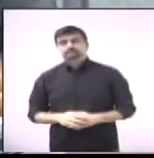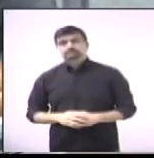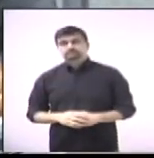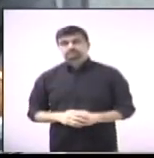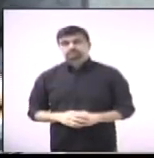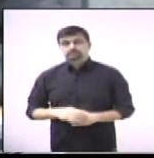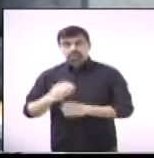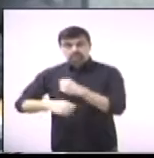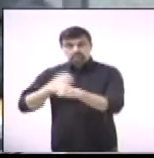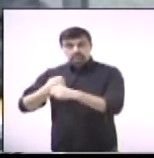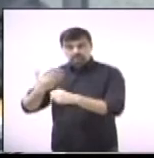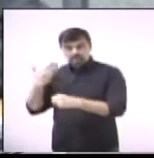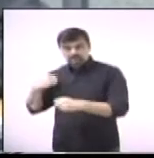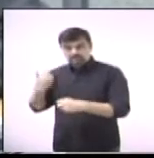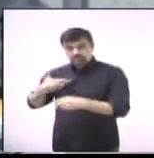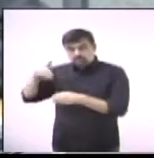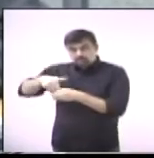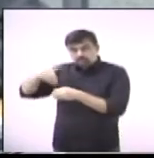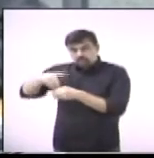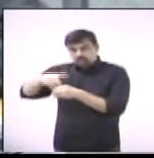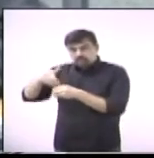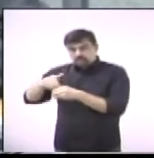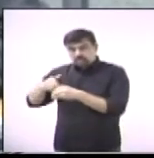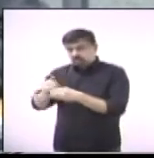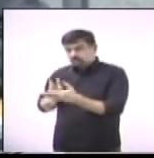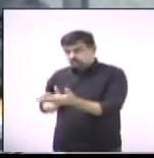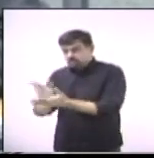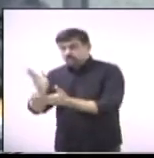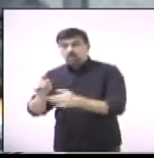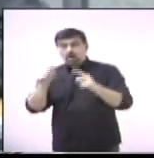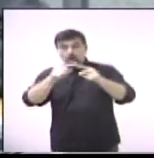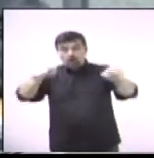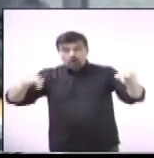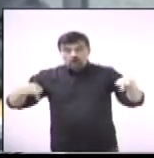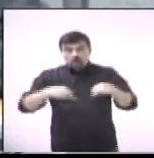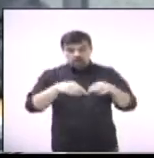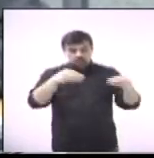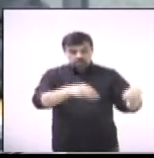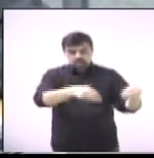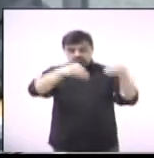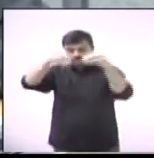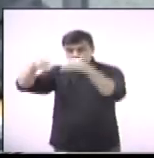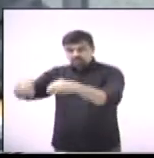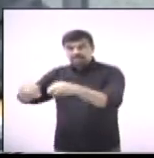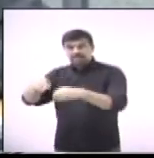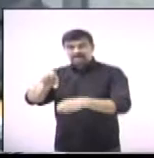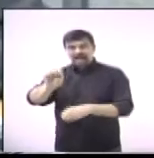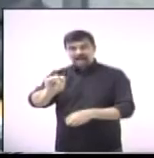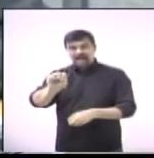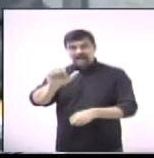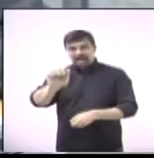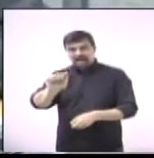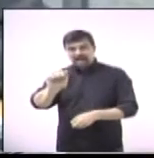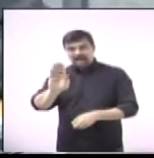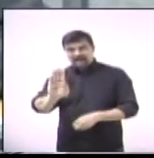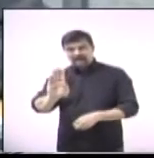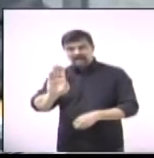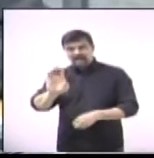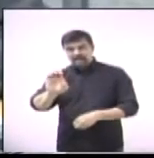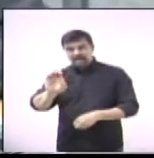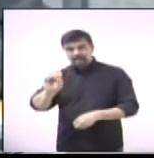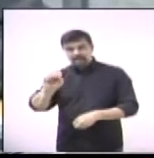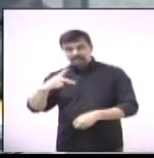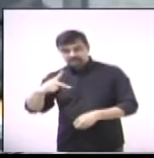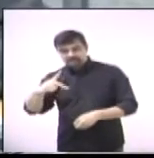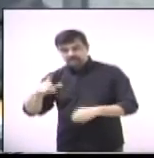O ano passado nós aprovamos uma doação de um terreno para a Sabesp, uma sessão de espaço, e foram colocadas algumas